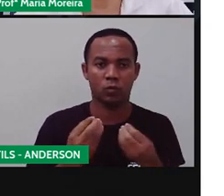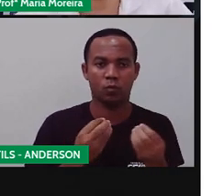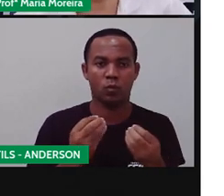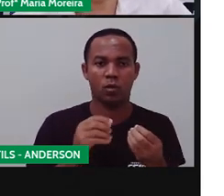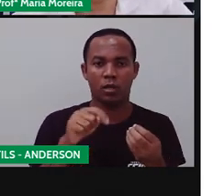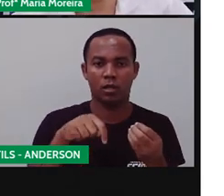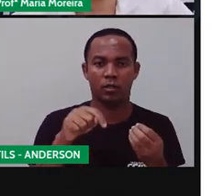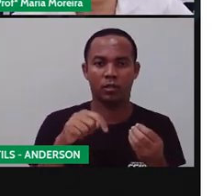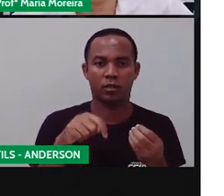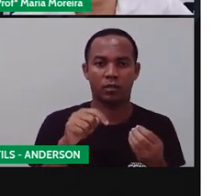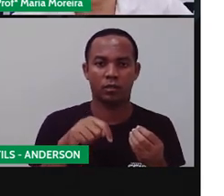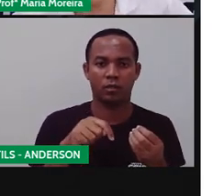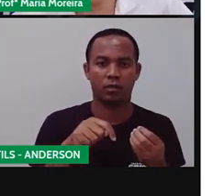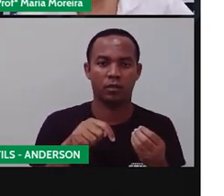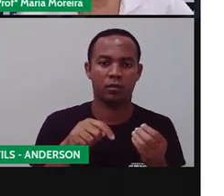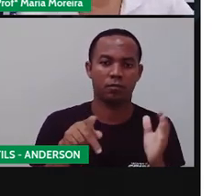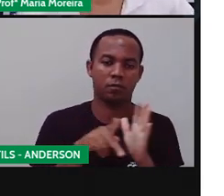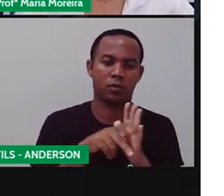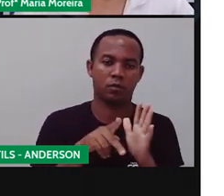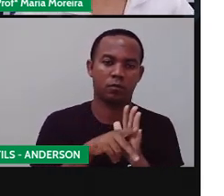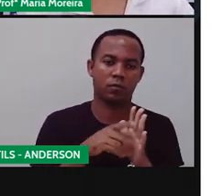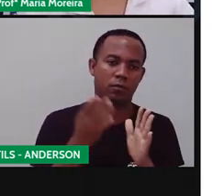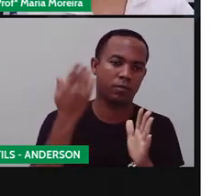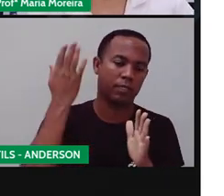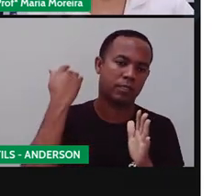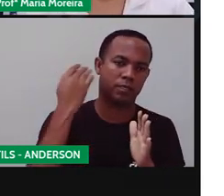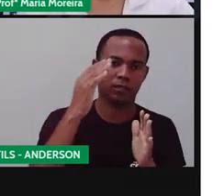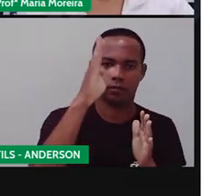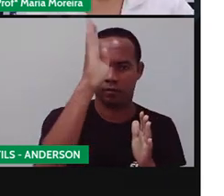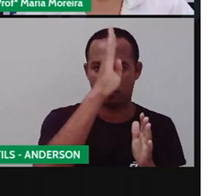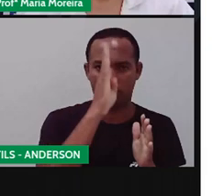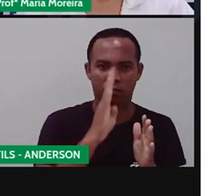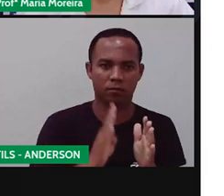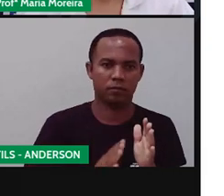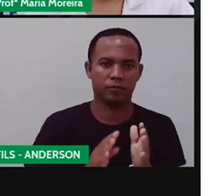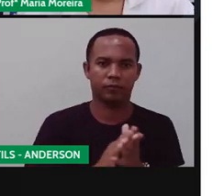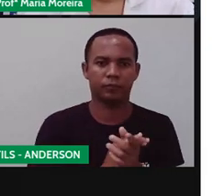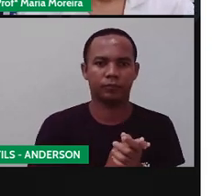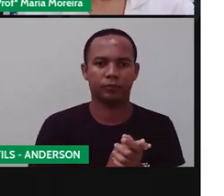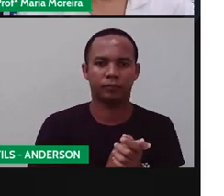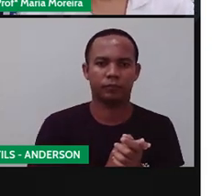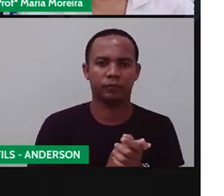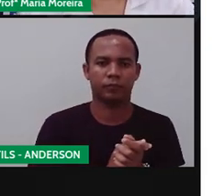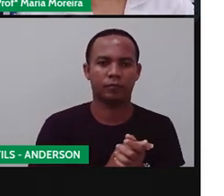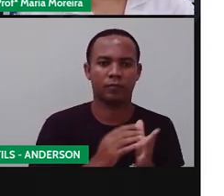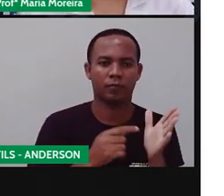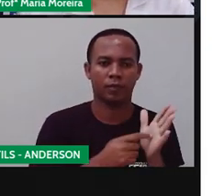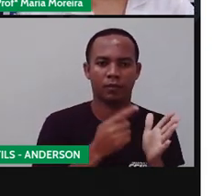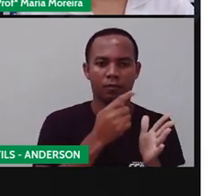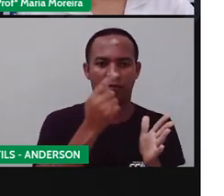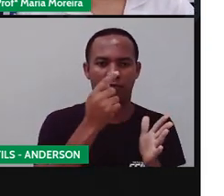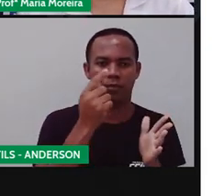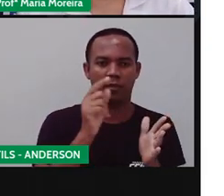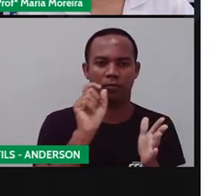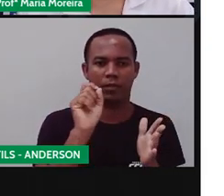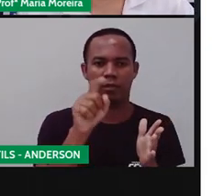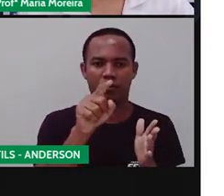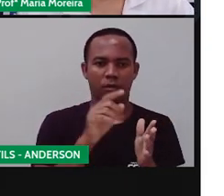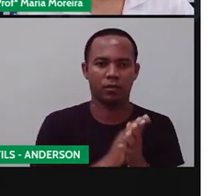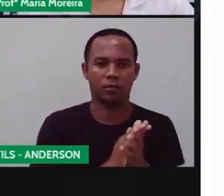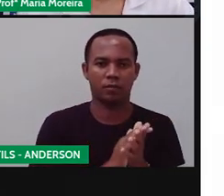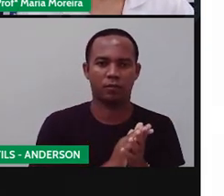trazidas, né, da África pelos escravos para o Brasil. A primeira imagem aí é o